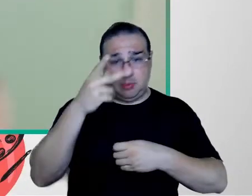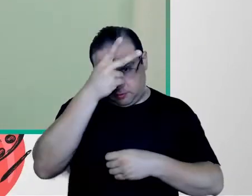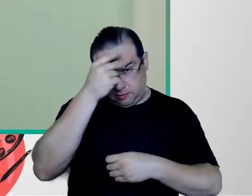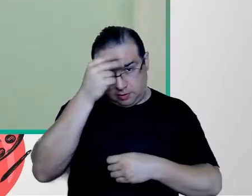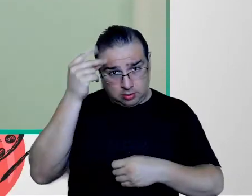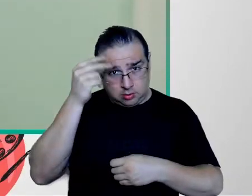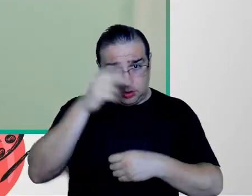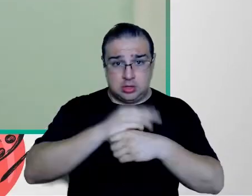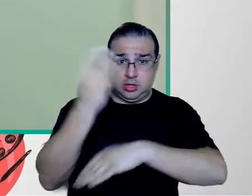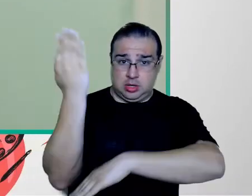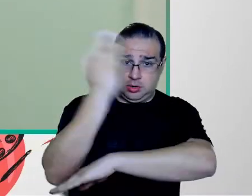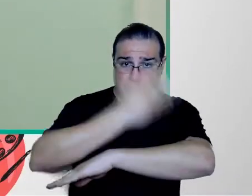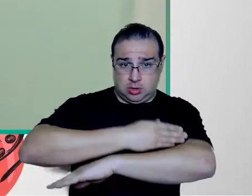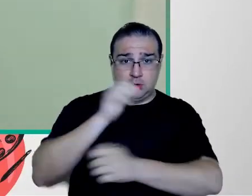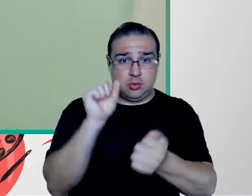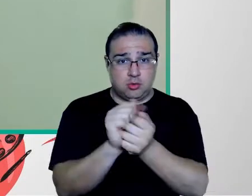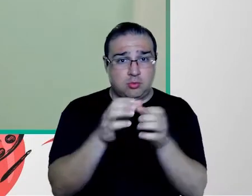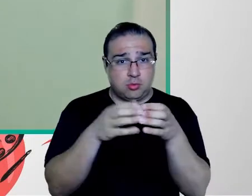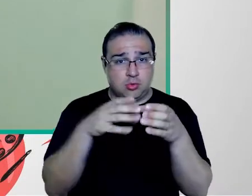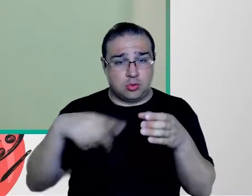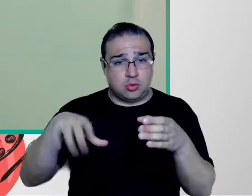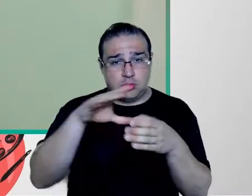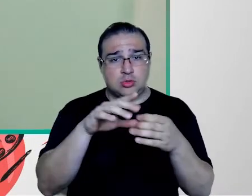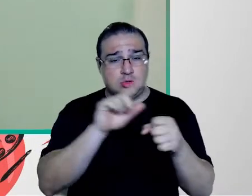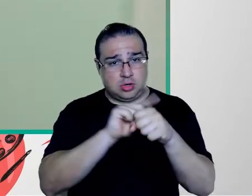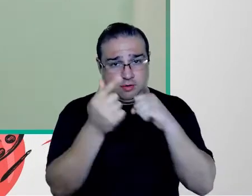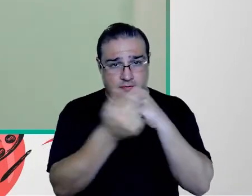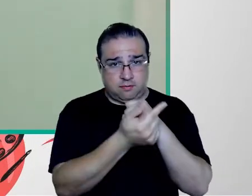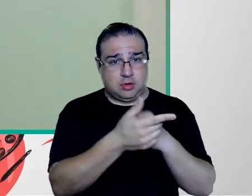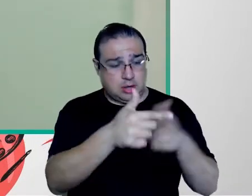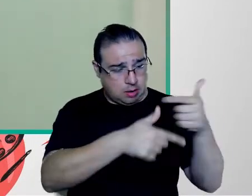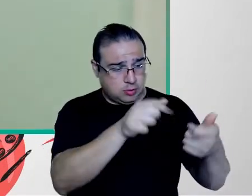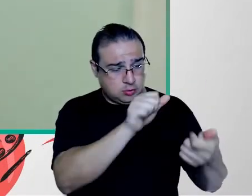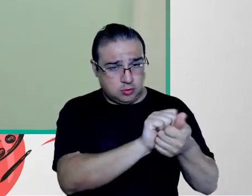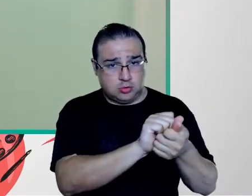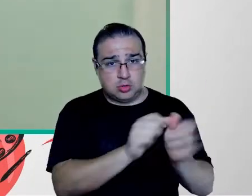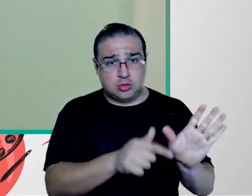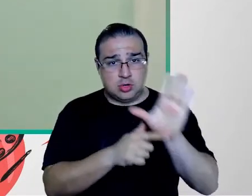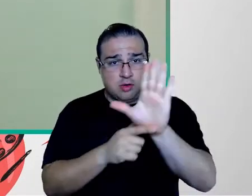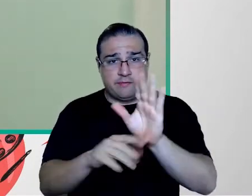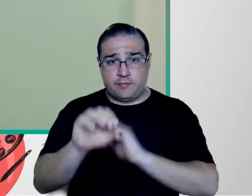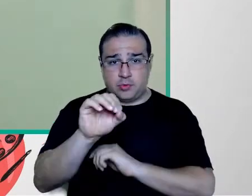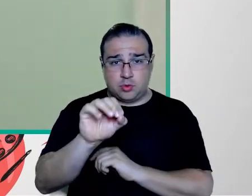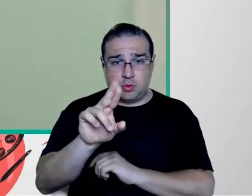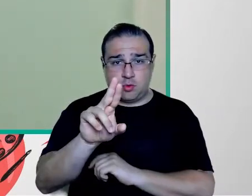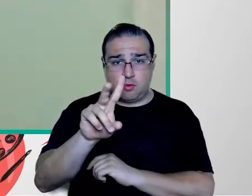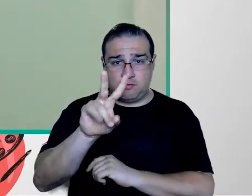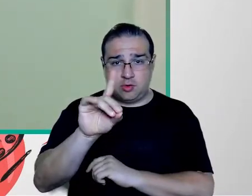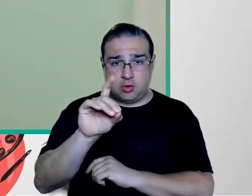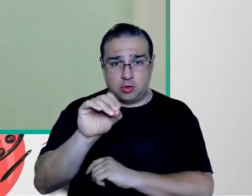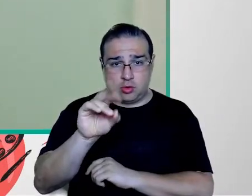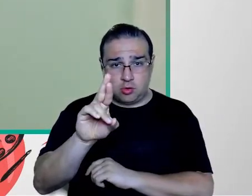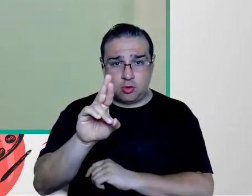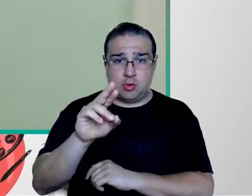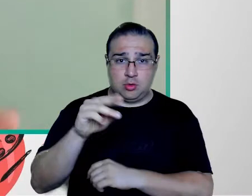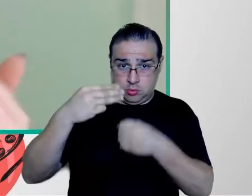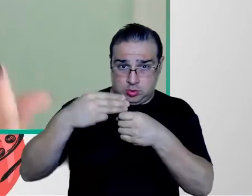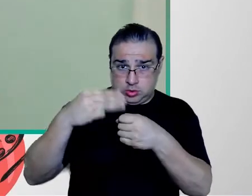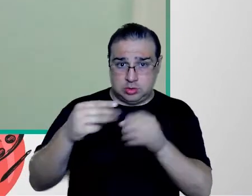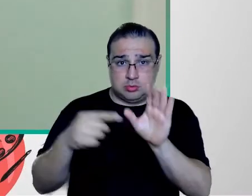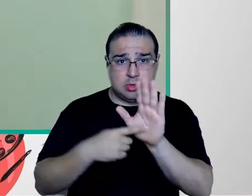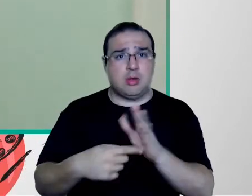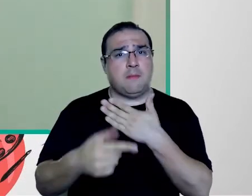junto com outros colegas da Geografia, nós auxiliávamos o ouvidor municipal. Nessa época, eu já tive uma boa noção do